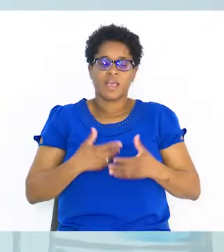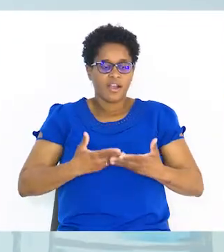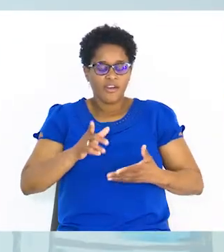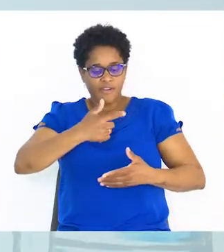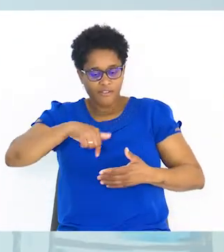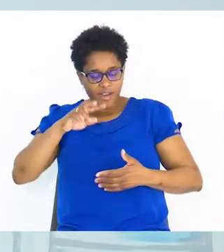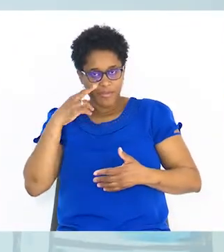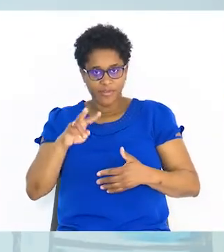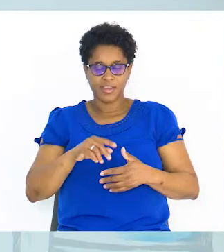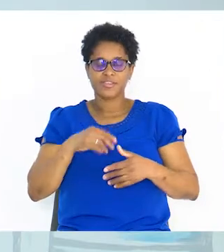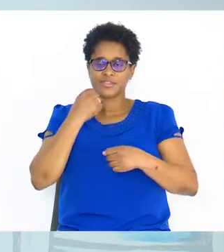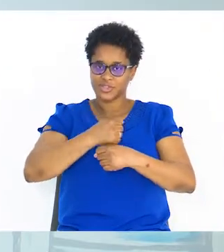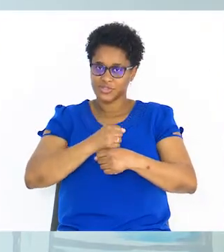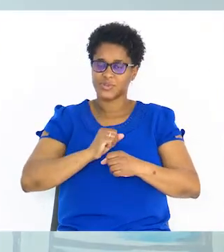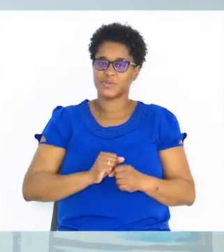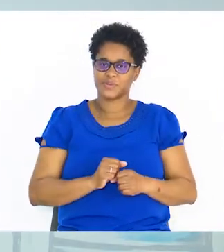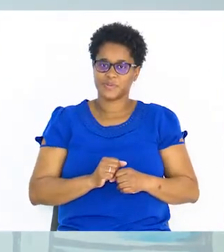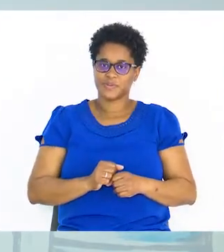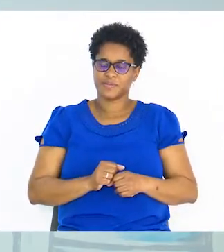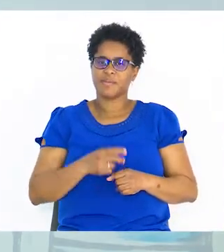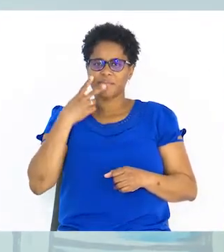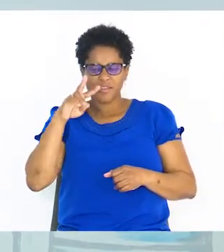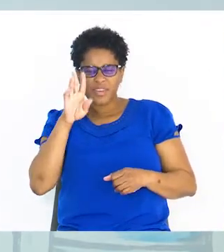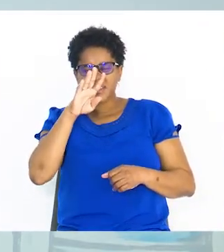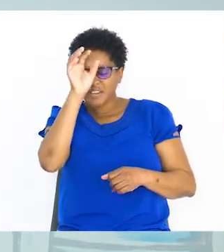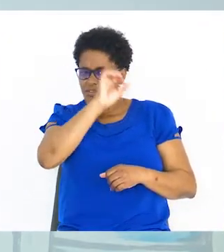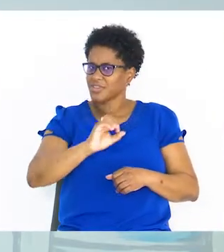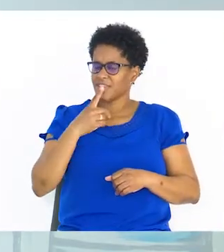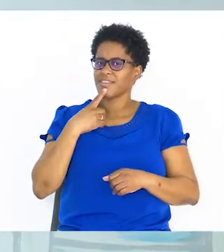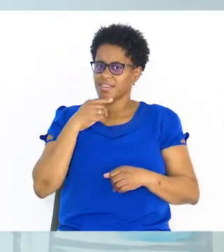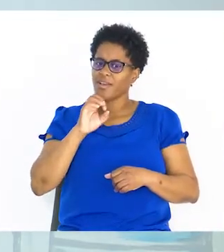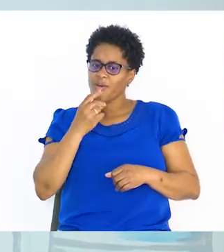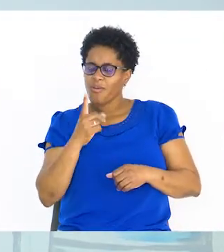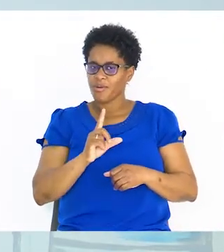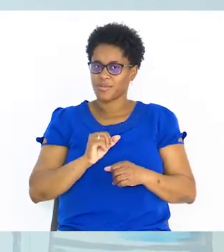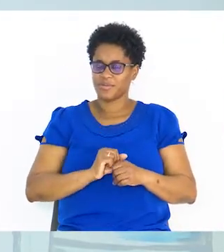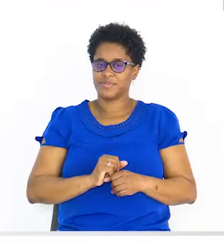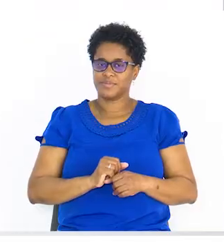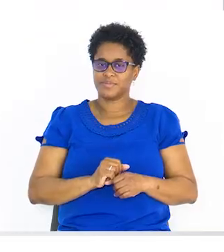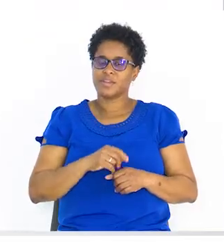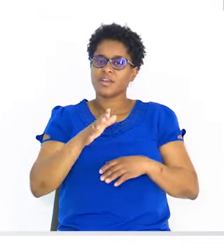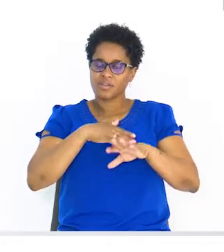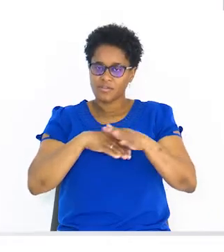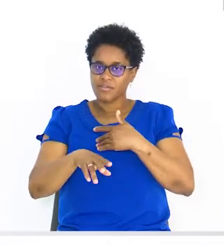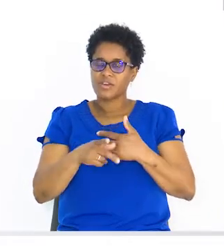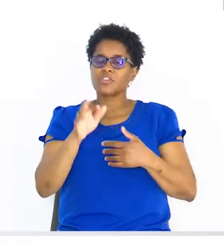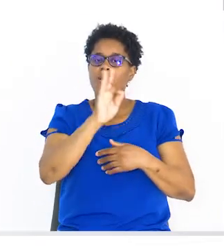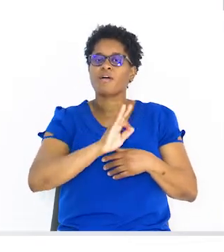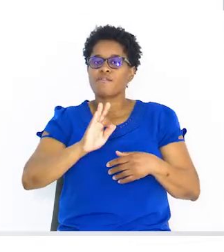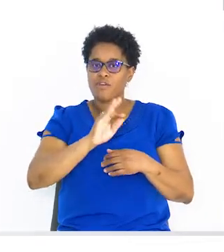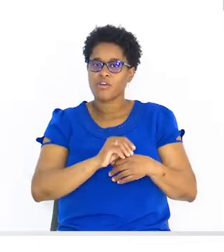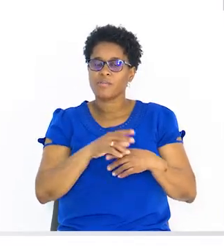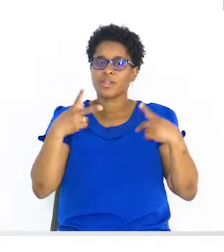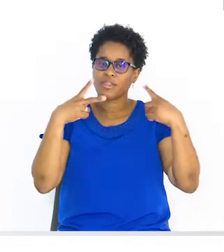Agora vamos ver exercício. Para ver se de facto vocês entenderam ou não. determina sob a